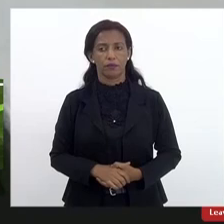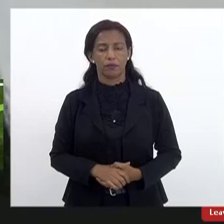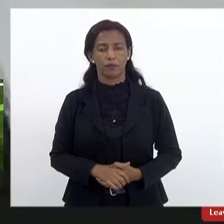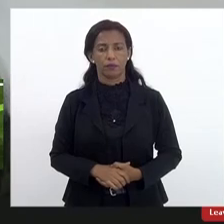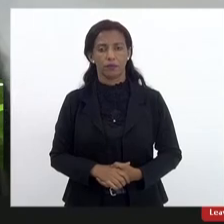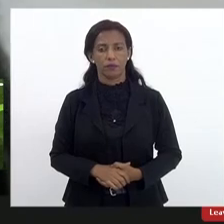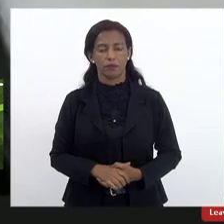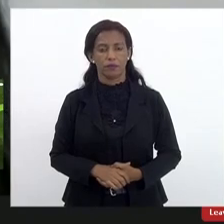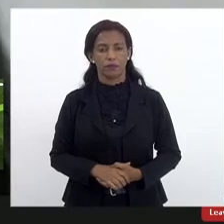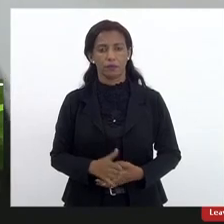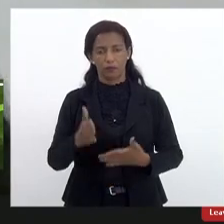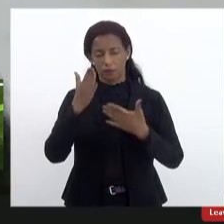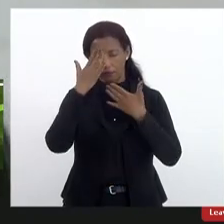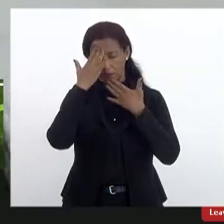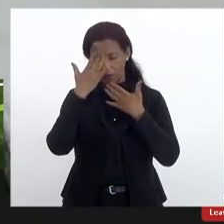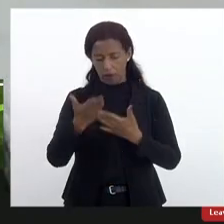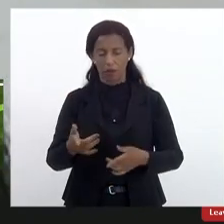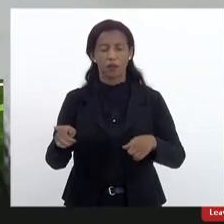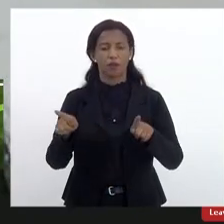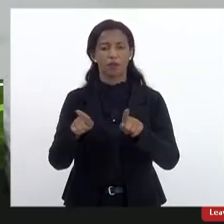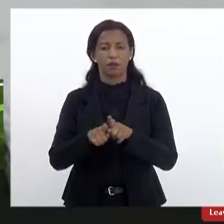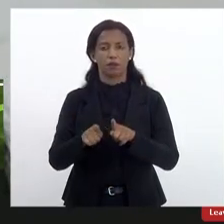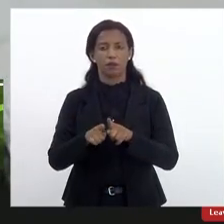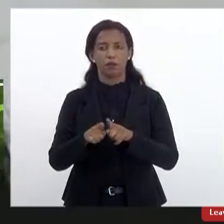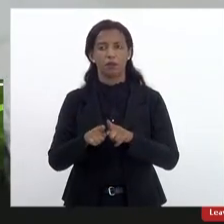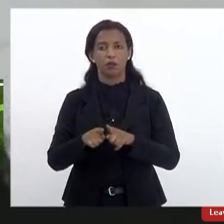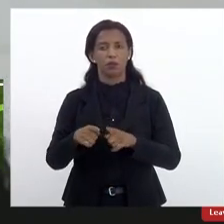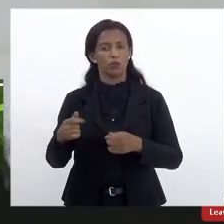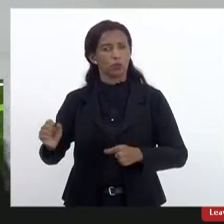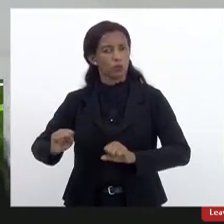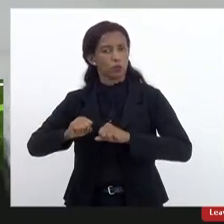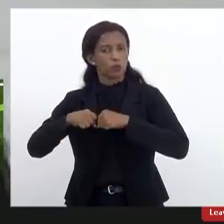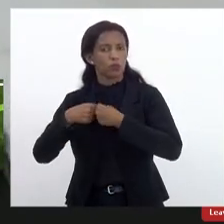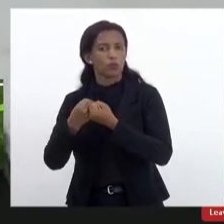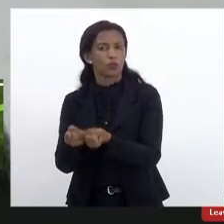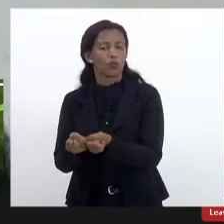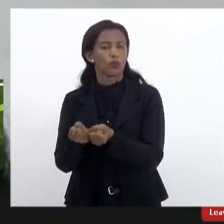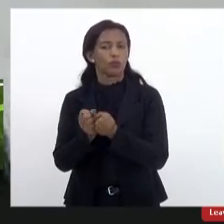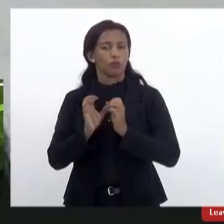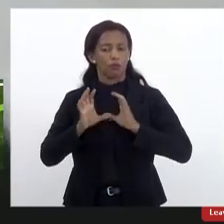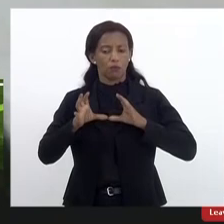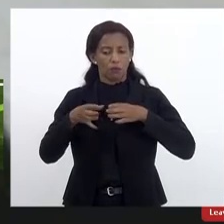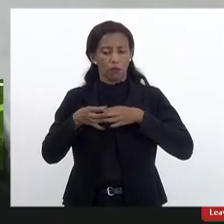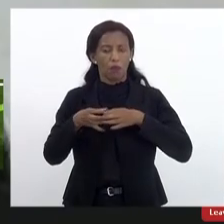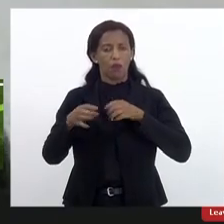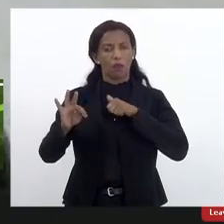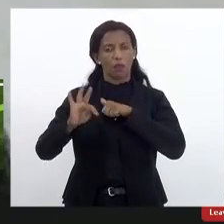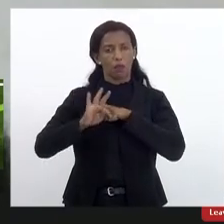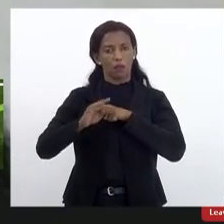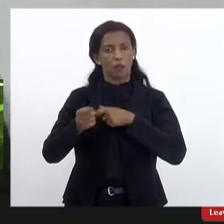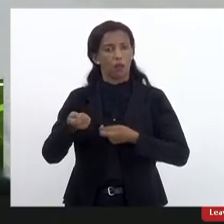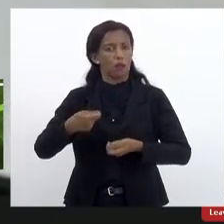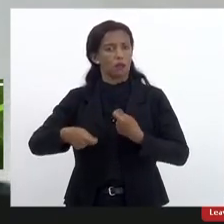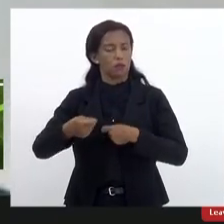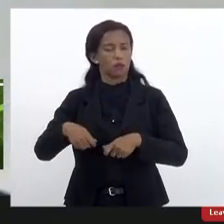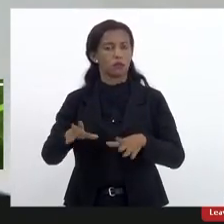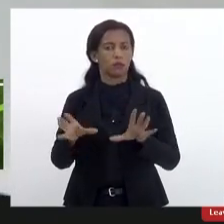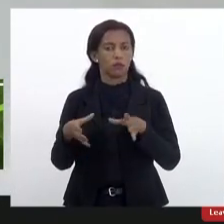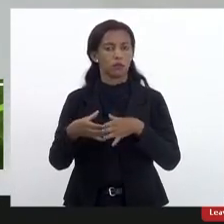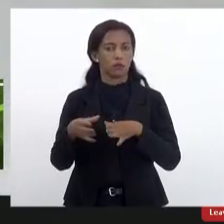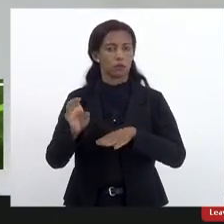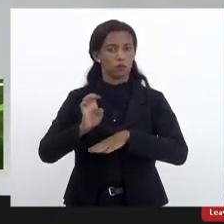e agradecemos também todo o empenho da equipe técnico administrativa do conselho